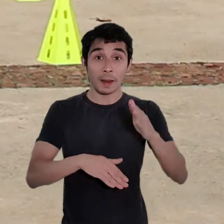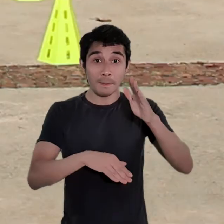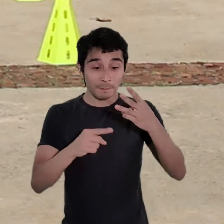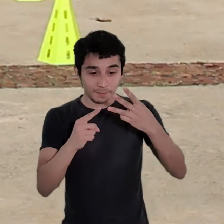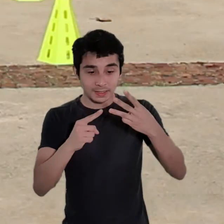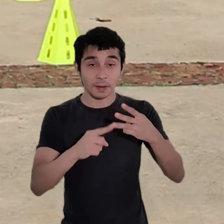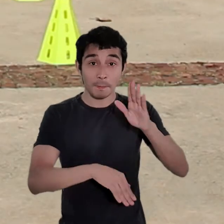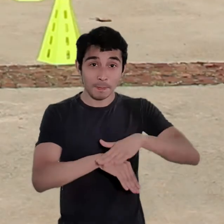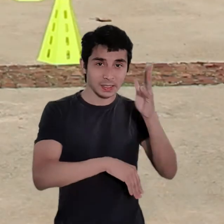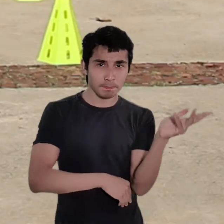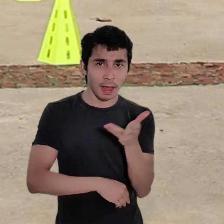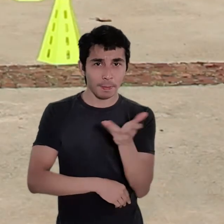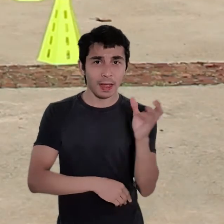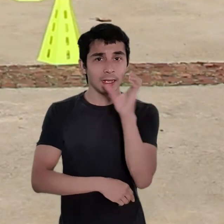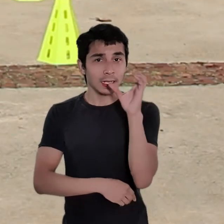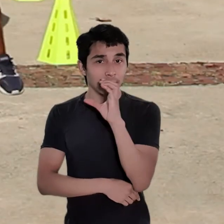Aumentando agora.